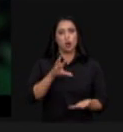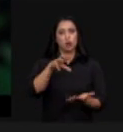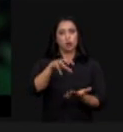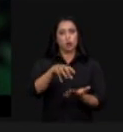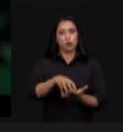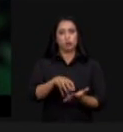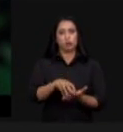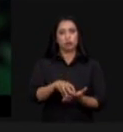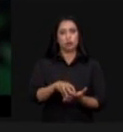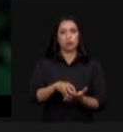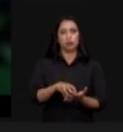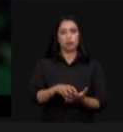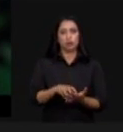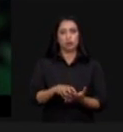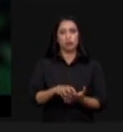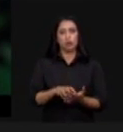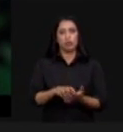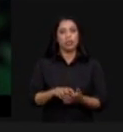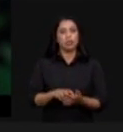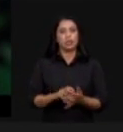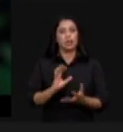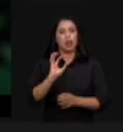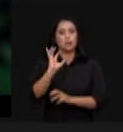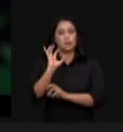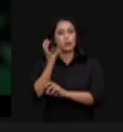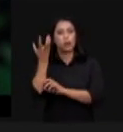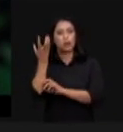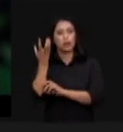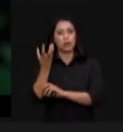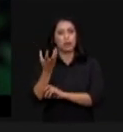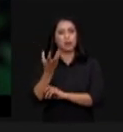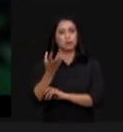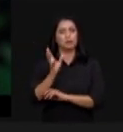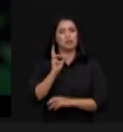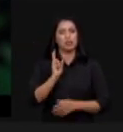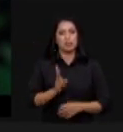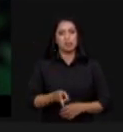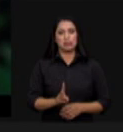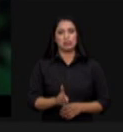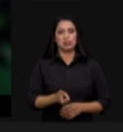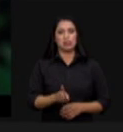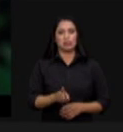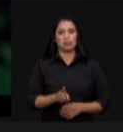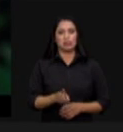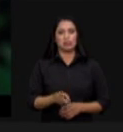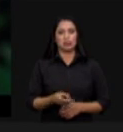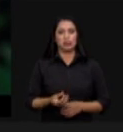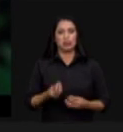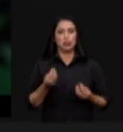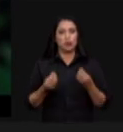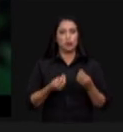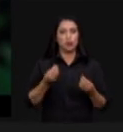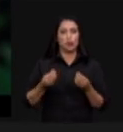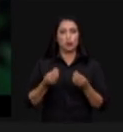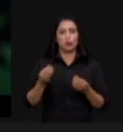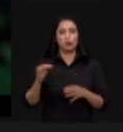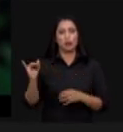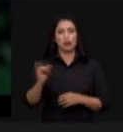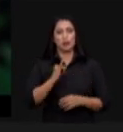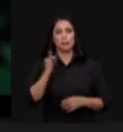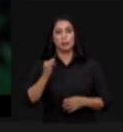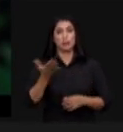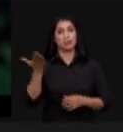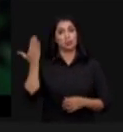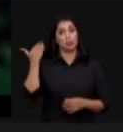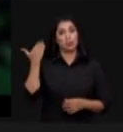vê a questão da mudança do clima desde sempre ainda que não sob o signo da questão da mudança do clima